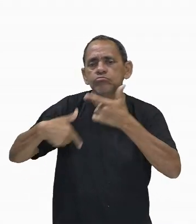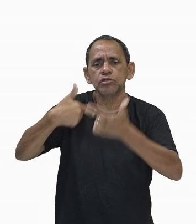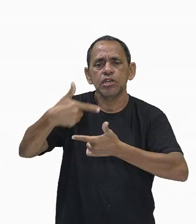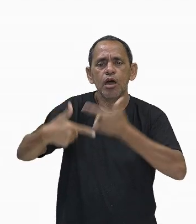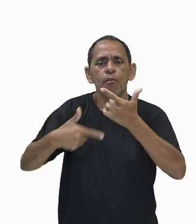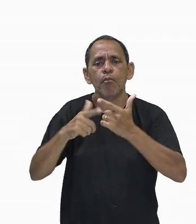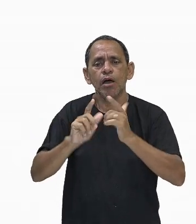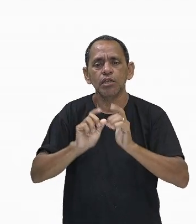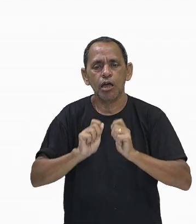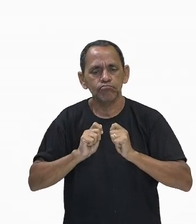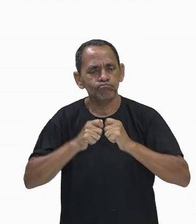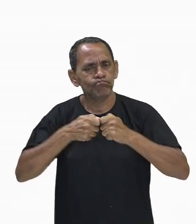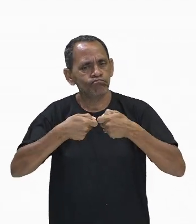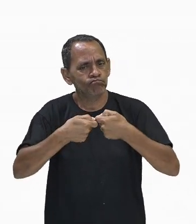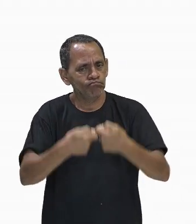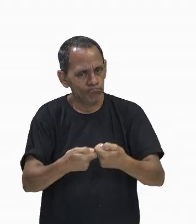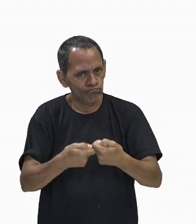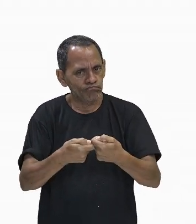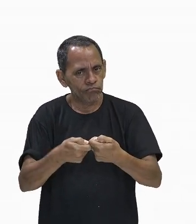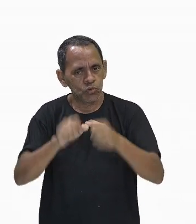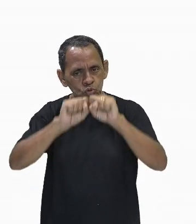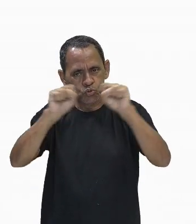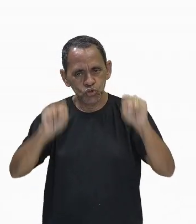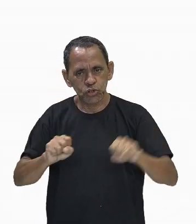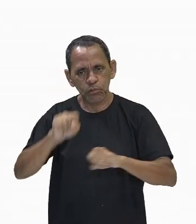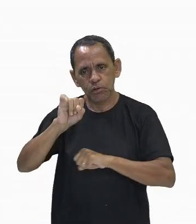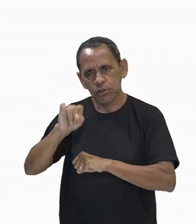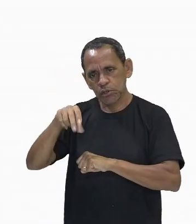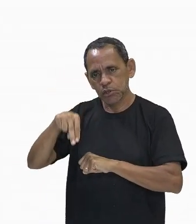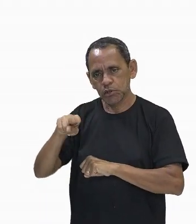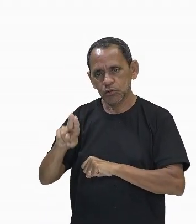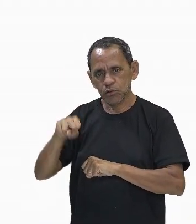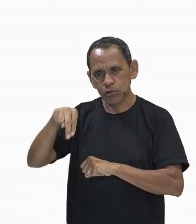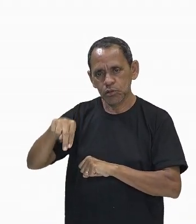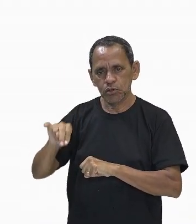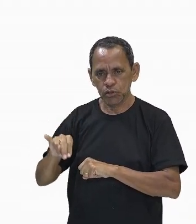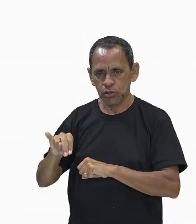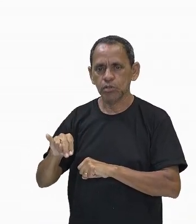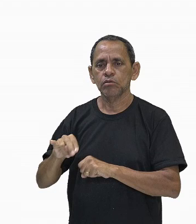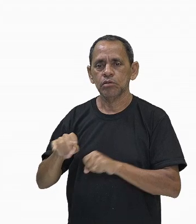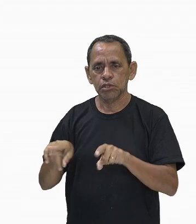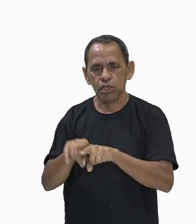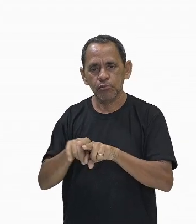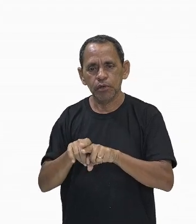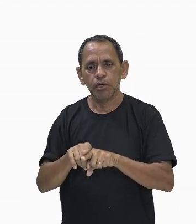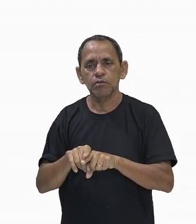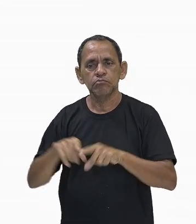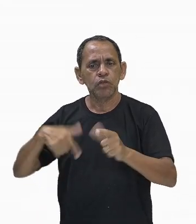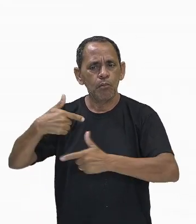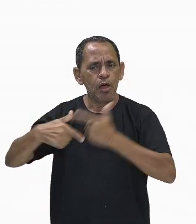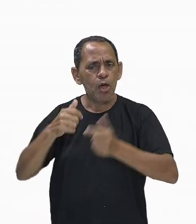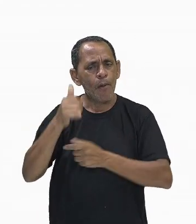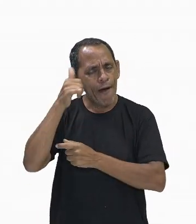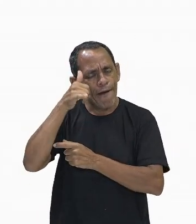fortalecimento do sistema imunológico. Nós trabalhamos para evitar